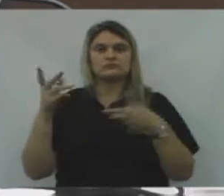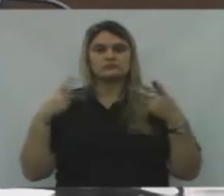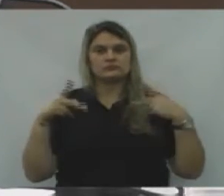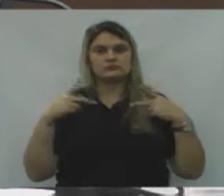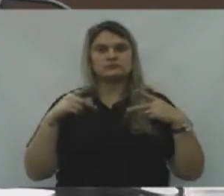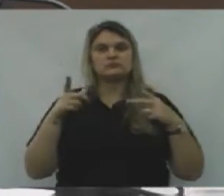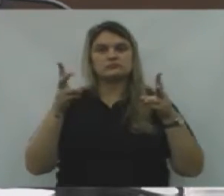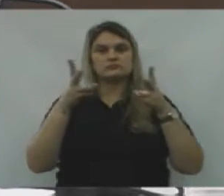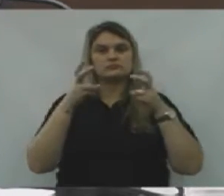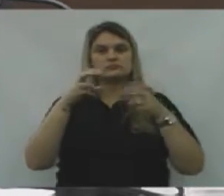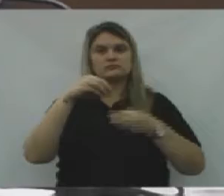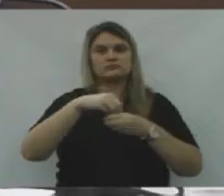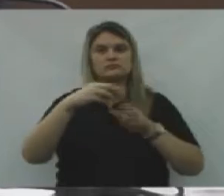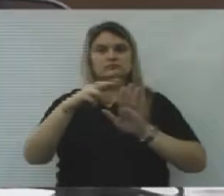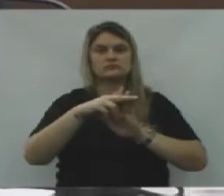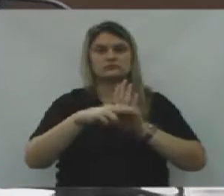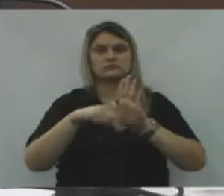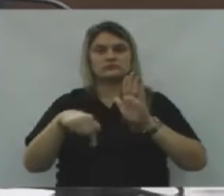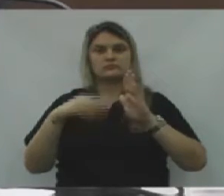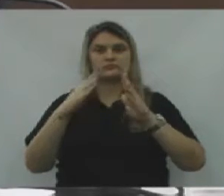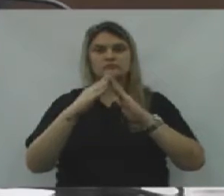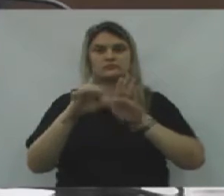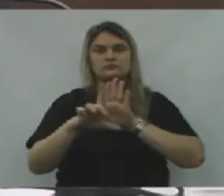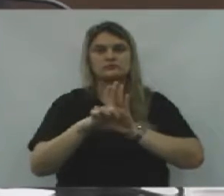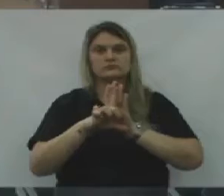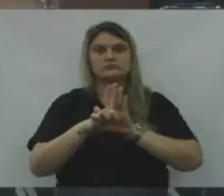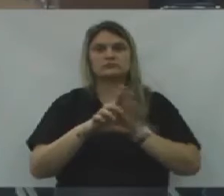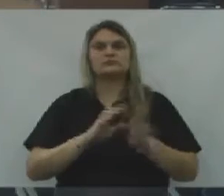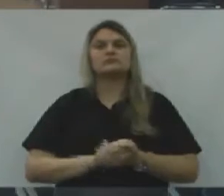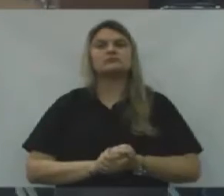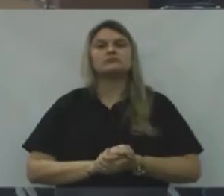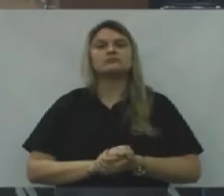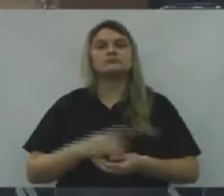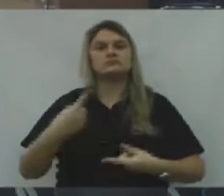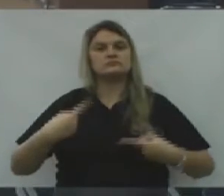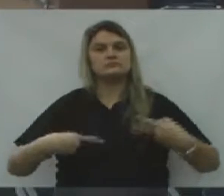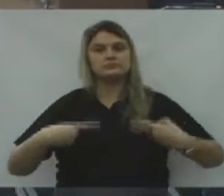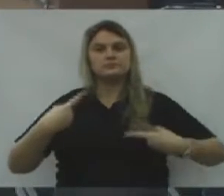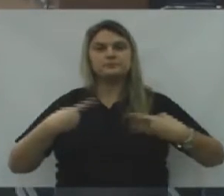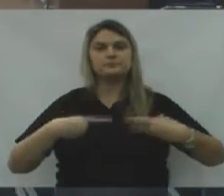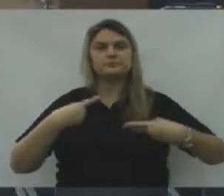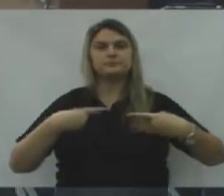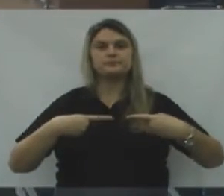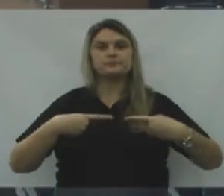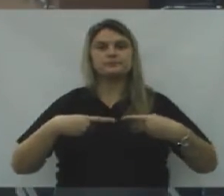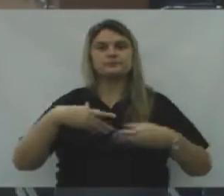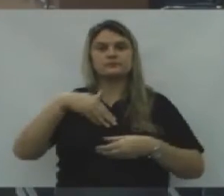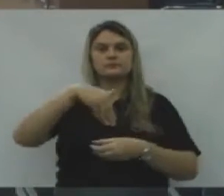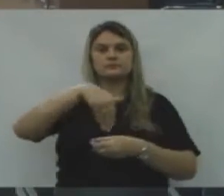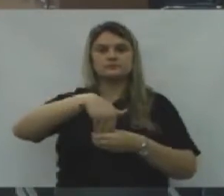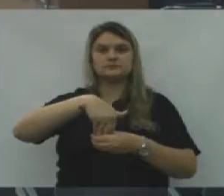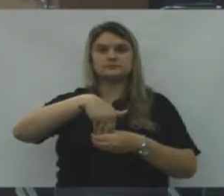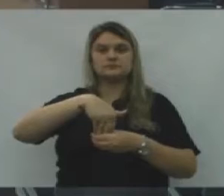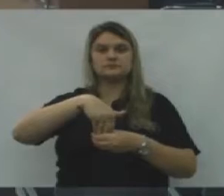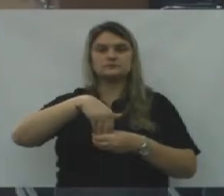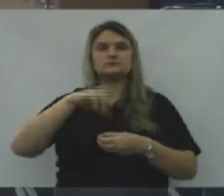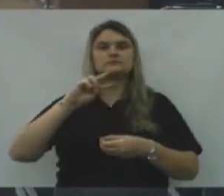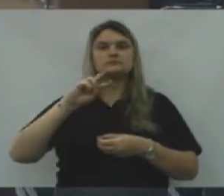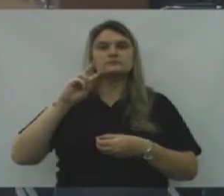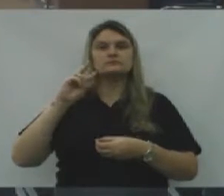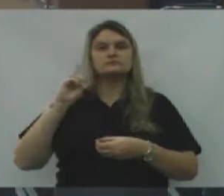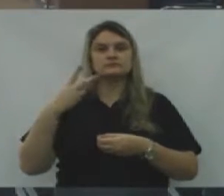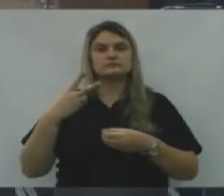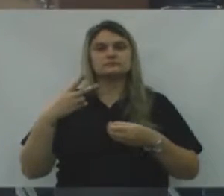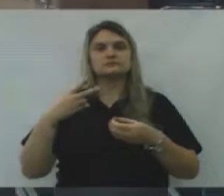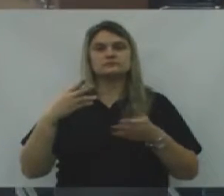que tem previsão no regimento dessa Casa de Leis. É o parecer. Em discussão, em votação, o